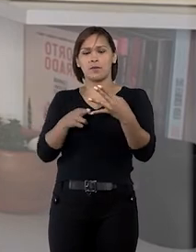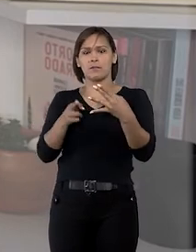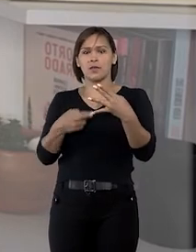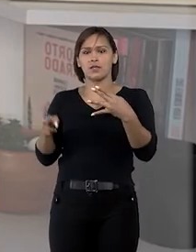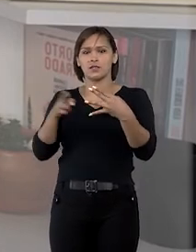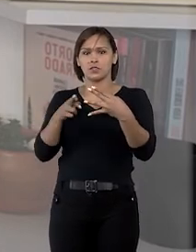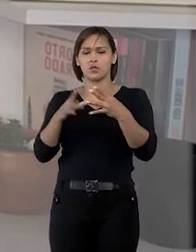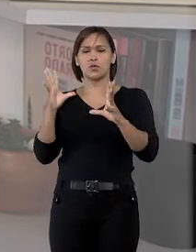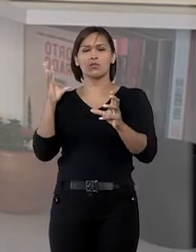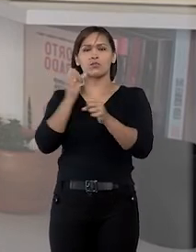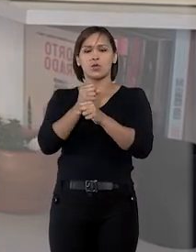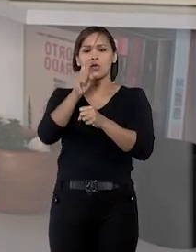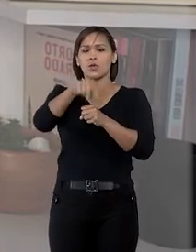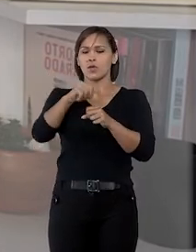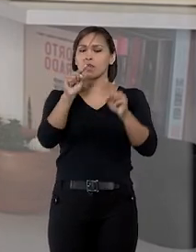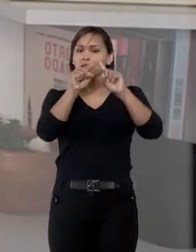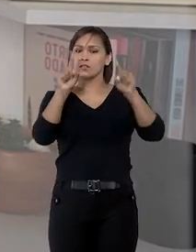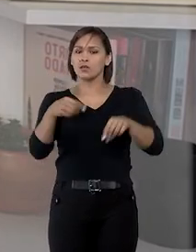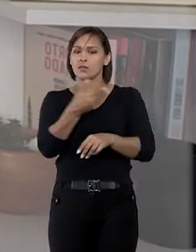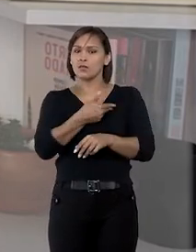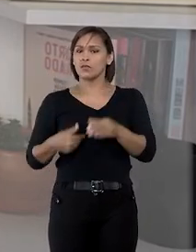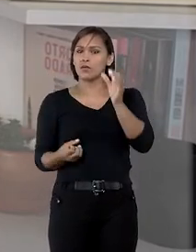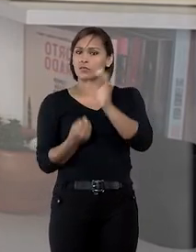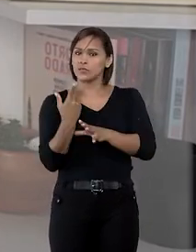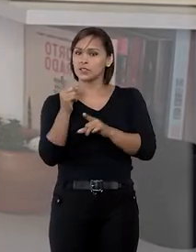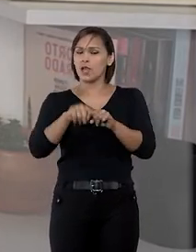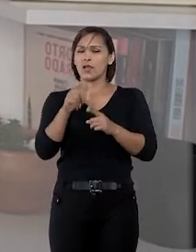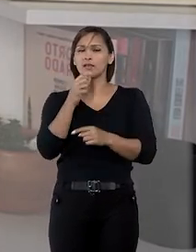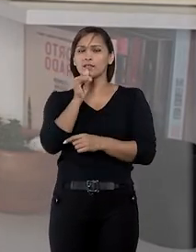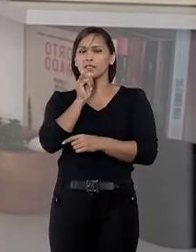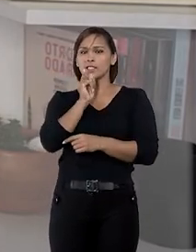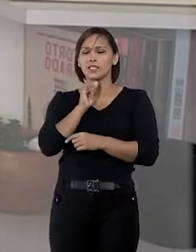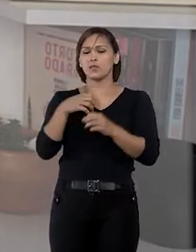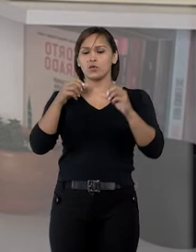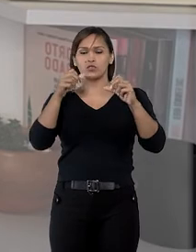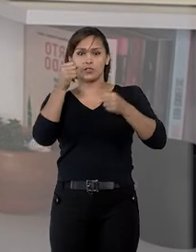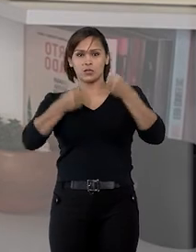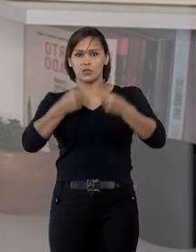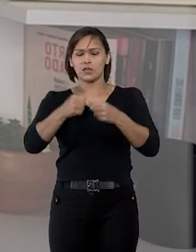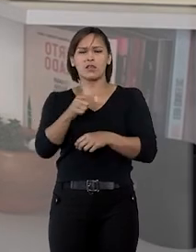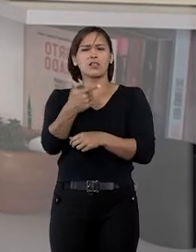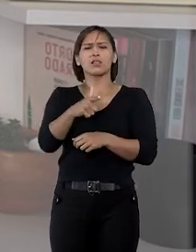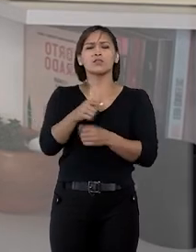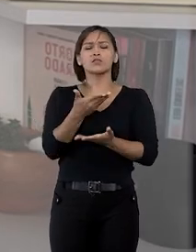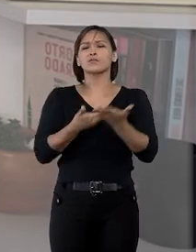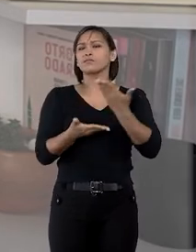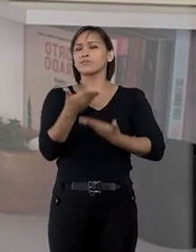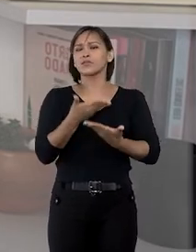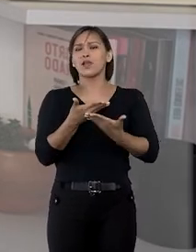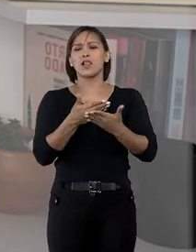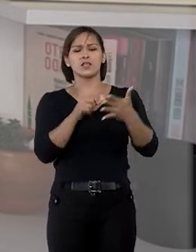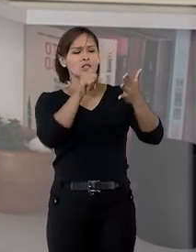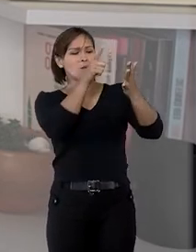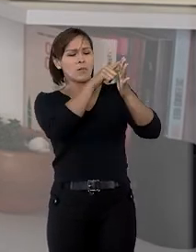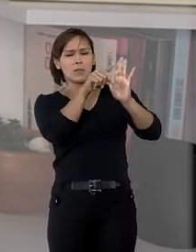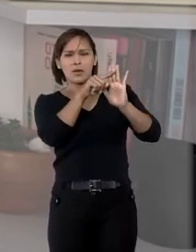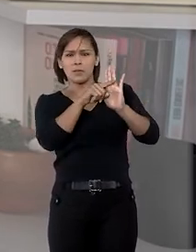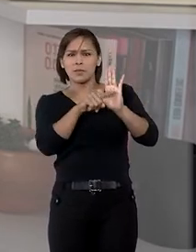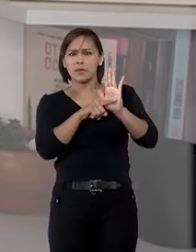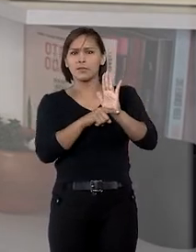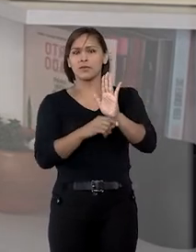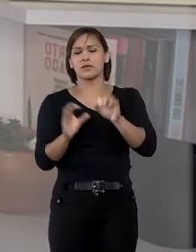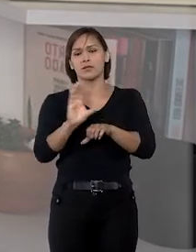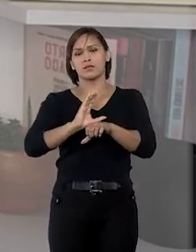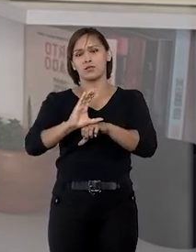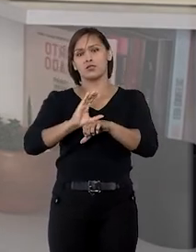segunda instâncias concluíram que os cargos em comissão criados, como, por exemplo, o de motorista, não tinham qualquer relação com os requisitos exigidos